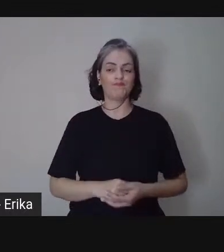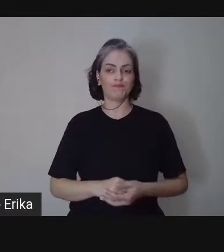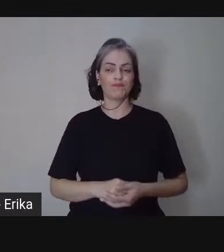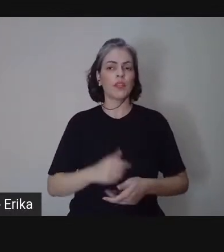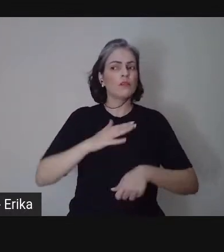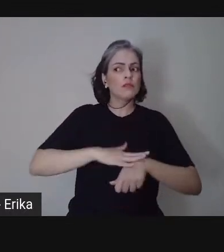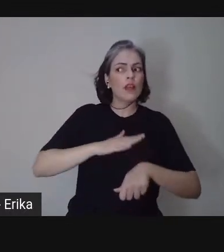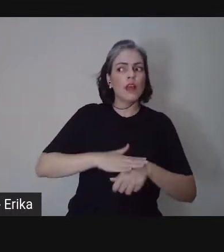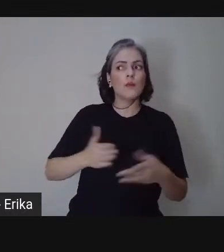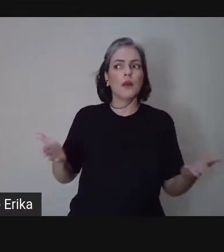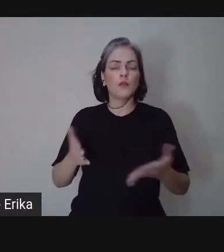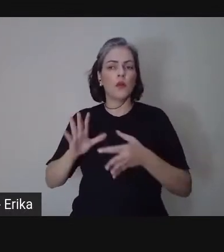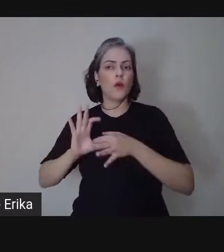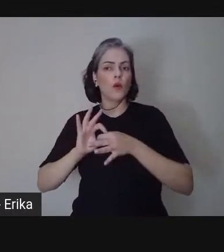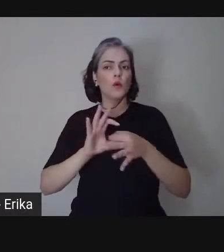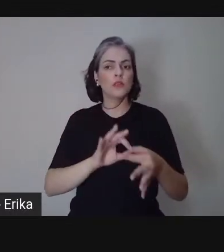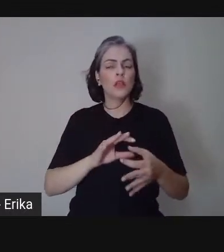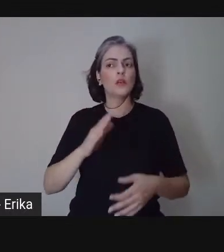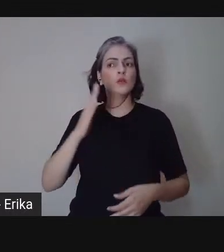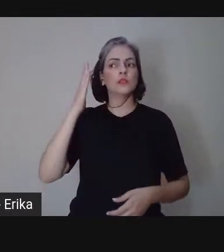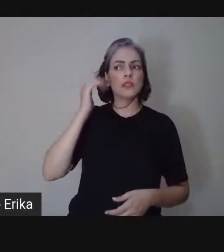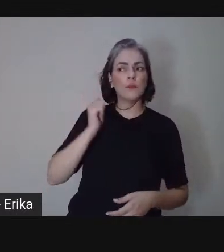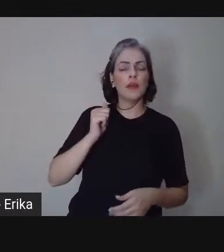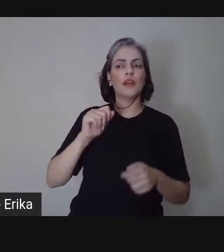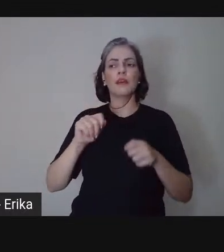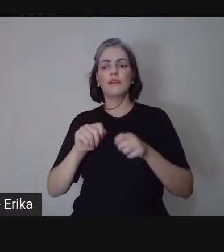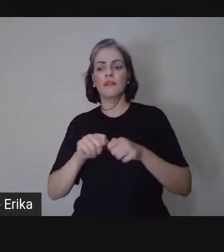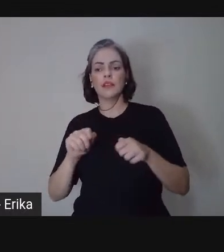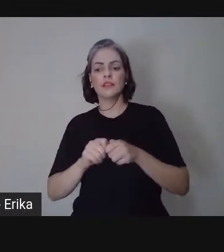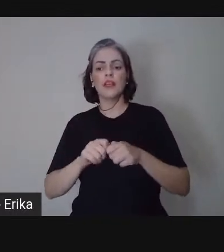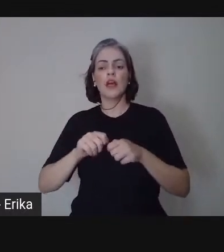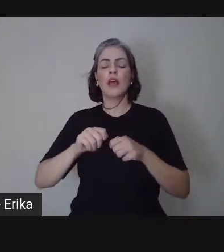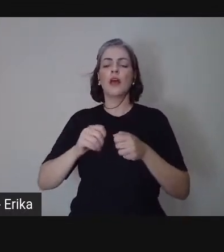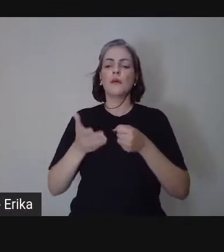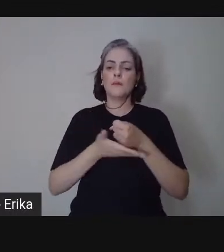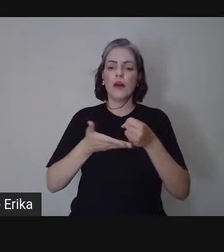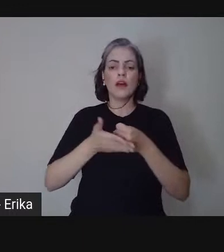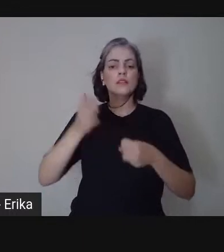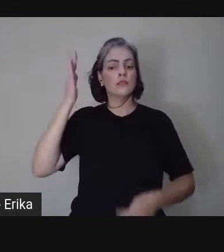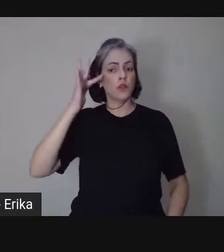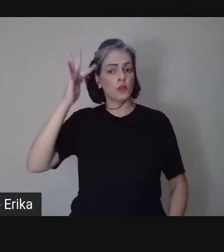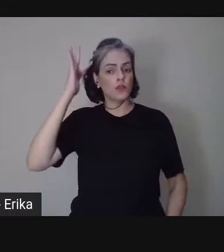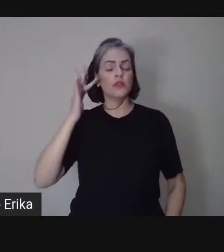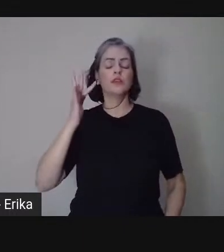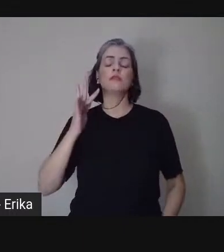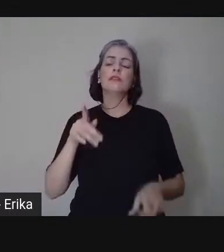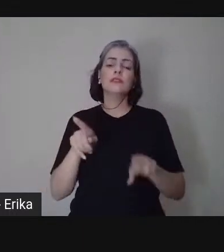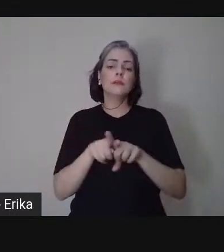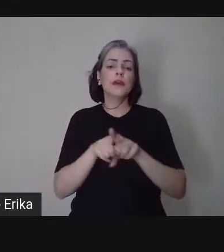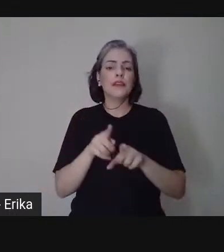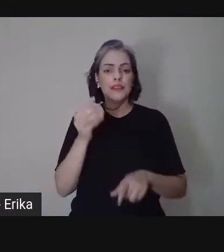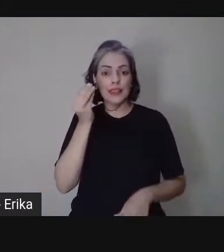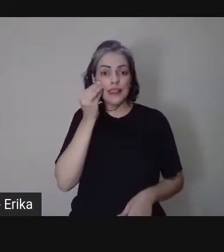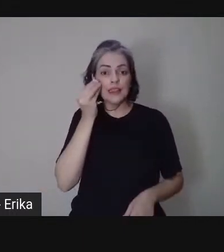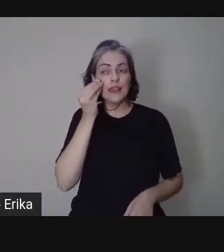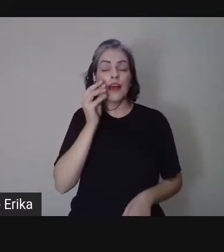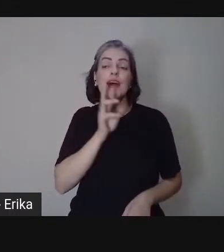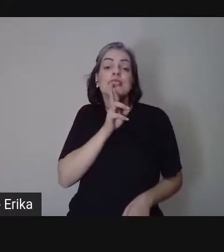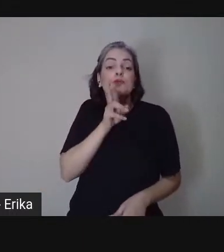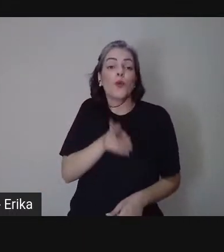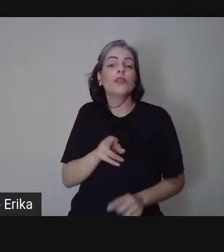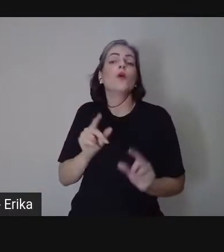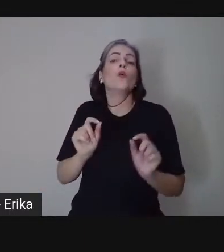modos, nos saberes-fazeres, nos fundamentos filosóficos. E na tentativa de responder o que é isso,